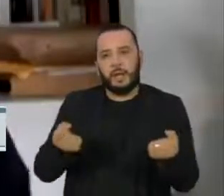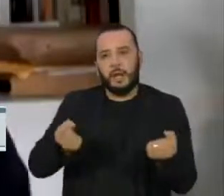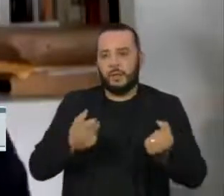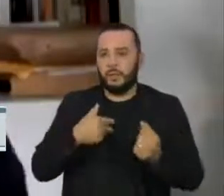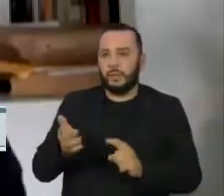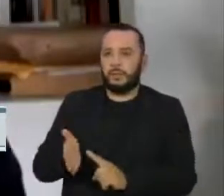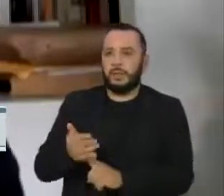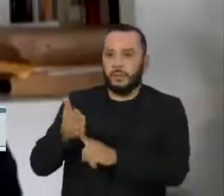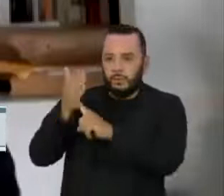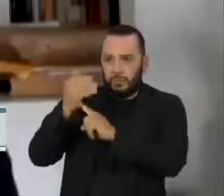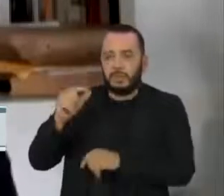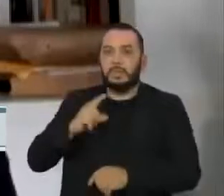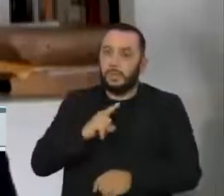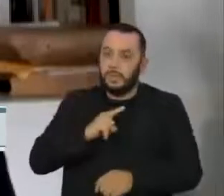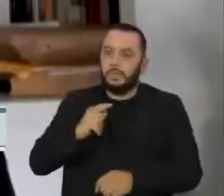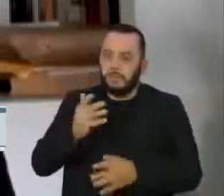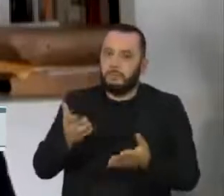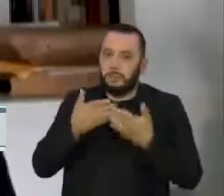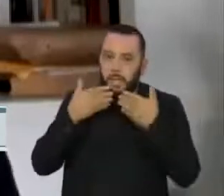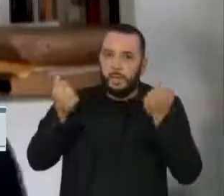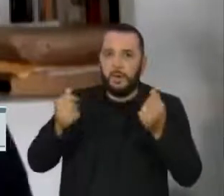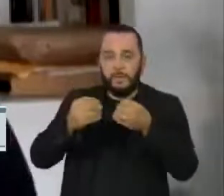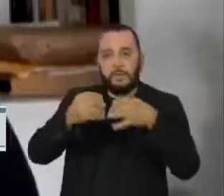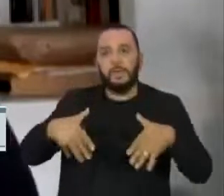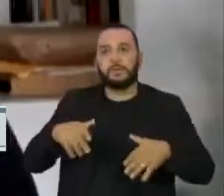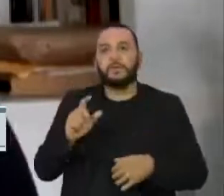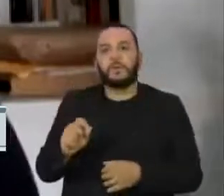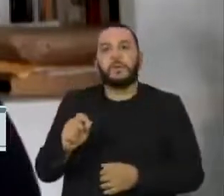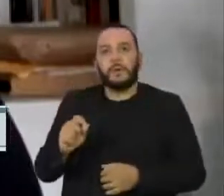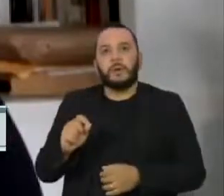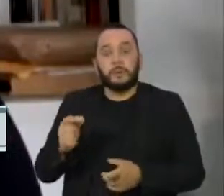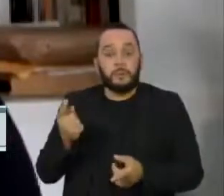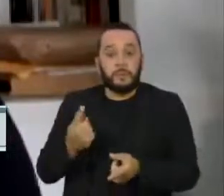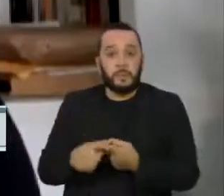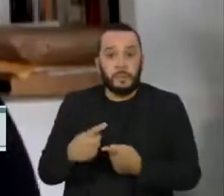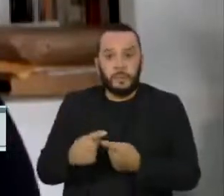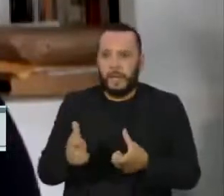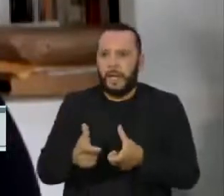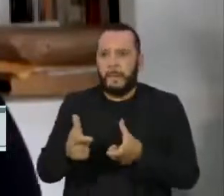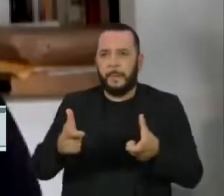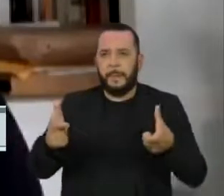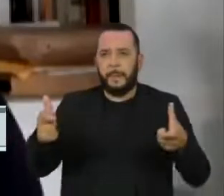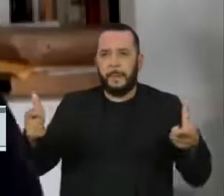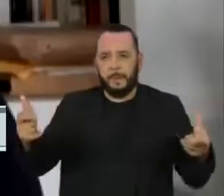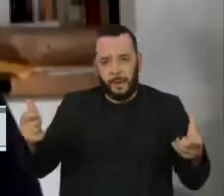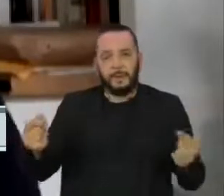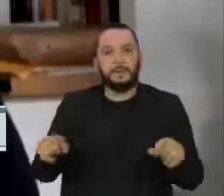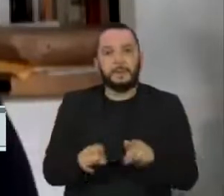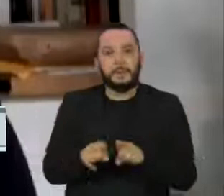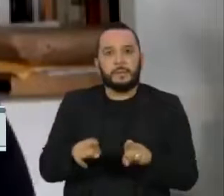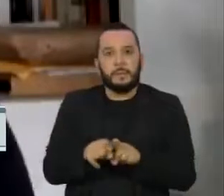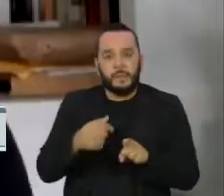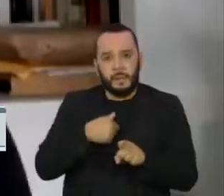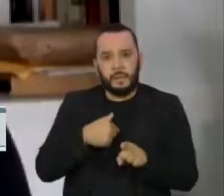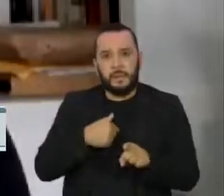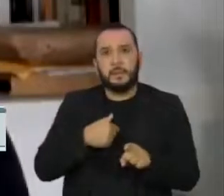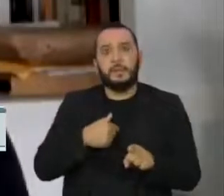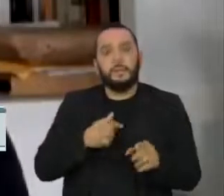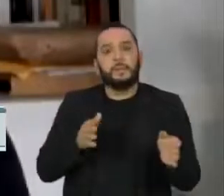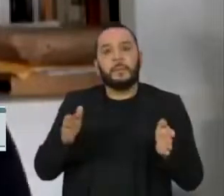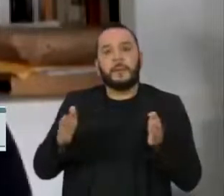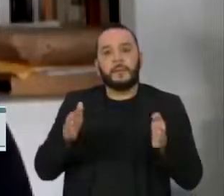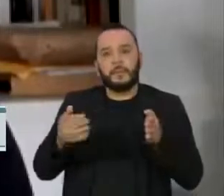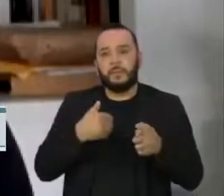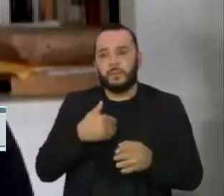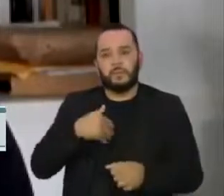foi, digamos, de uma forma prejudicada pelo aumento da frota e pelo aumento do tempo que essa frota fica para